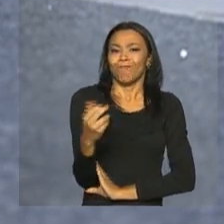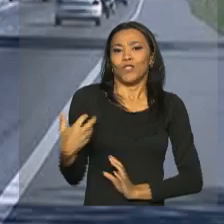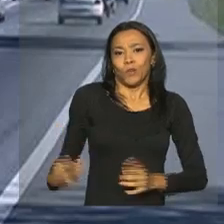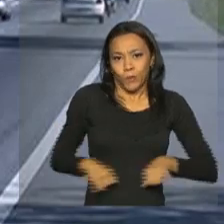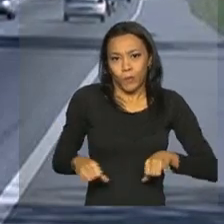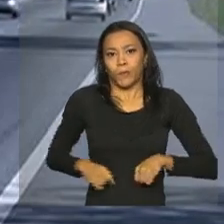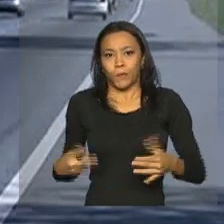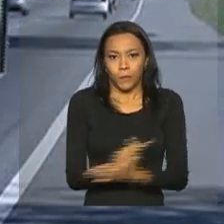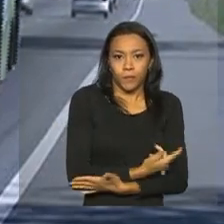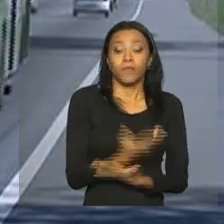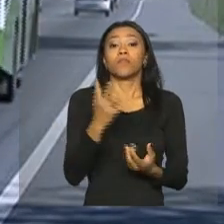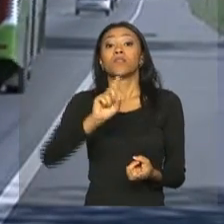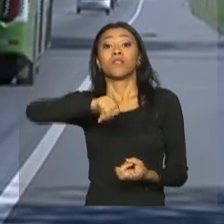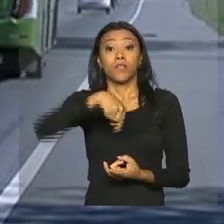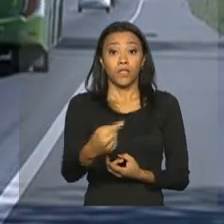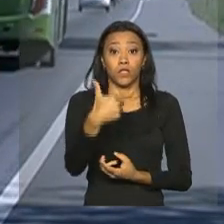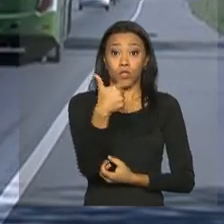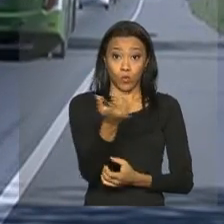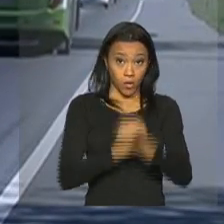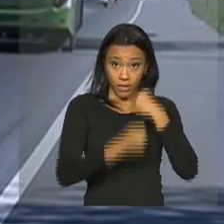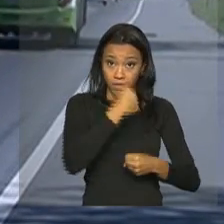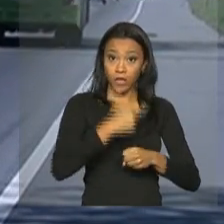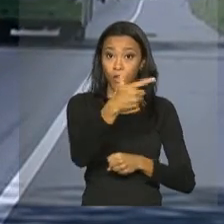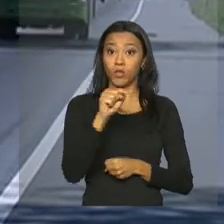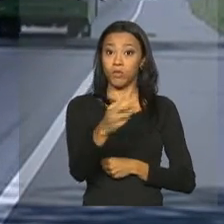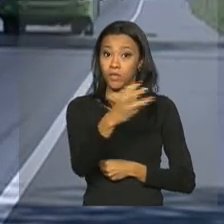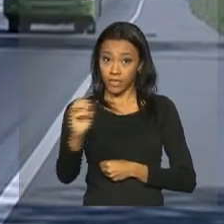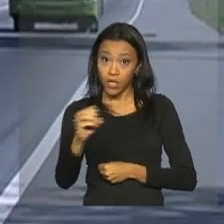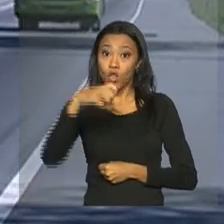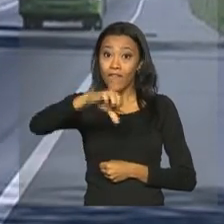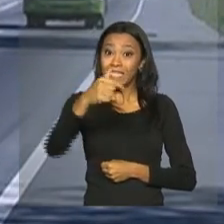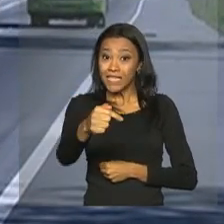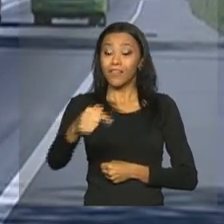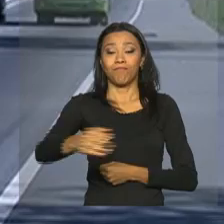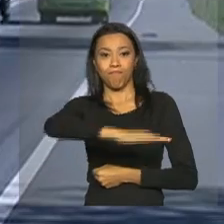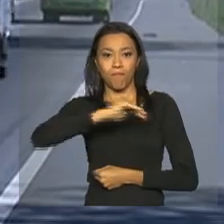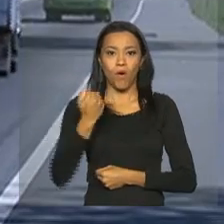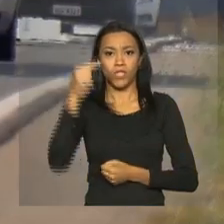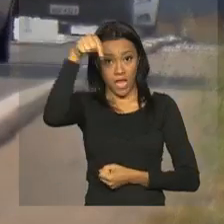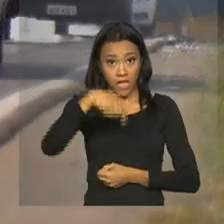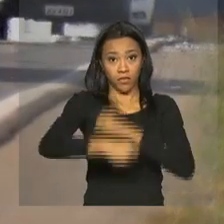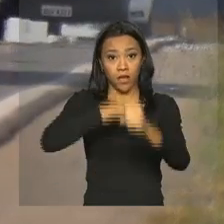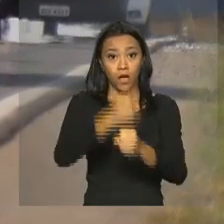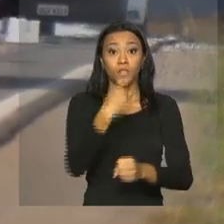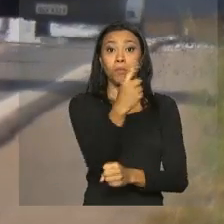período, no ano passado, aconteceram 2.300 acidentes com 97 mortes. Este ano, 1